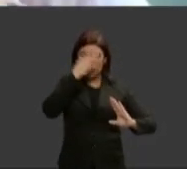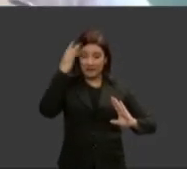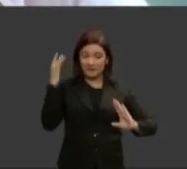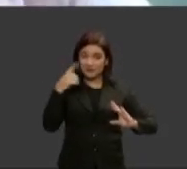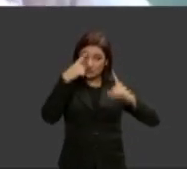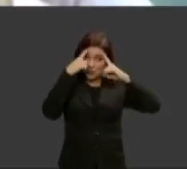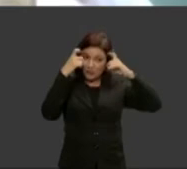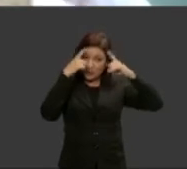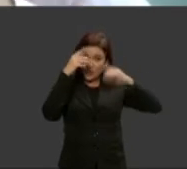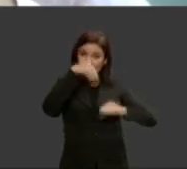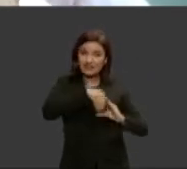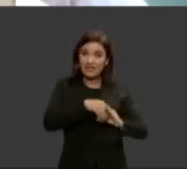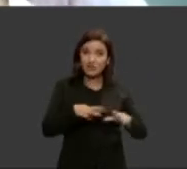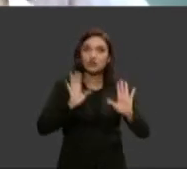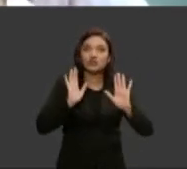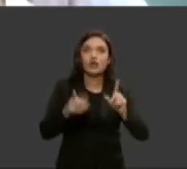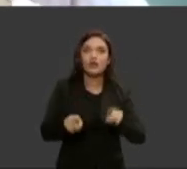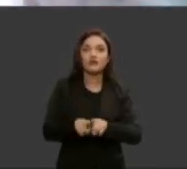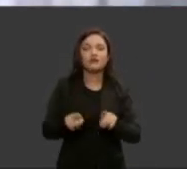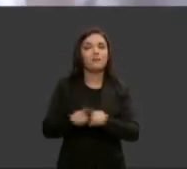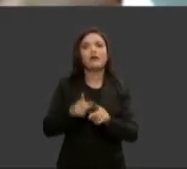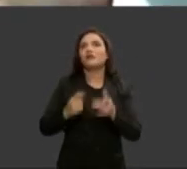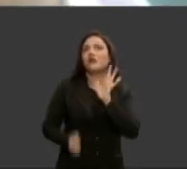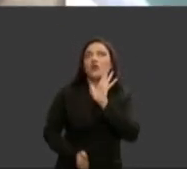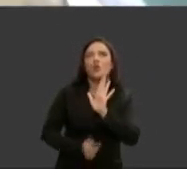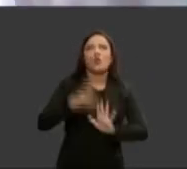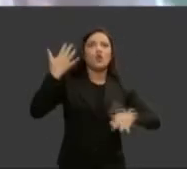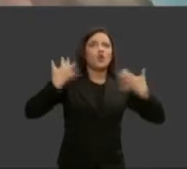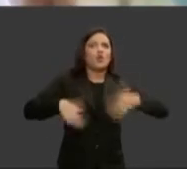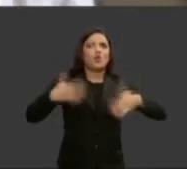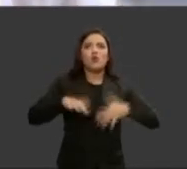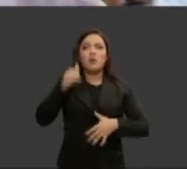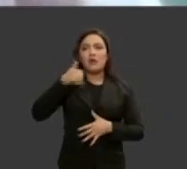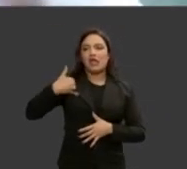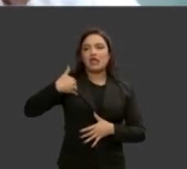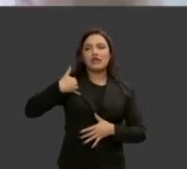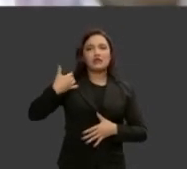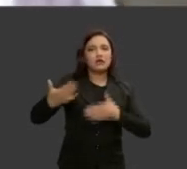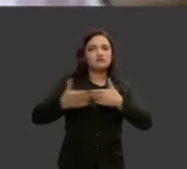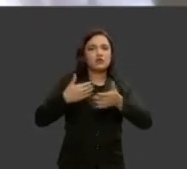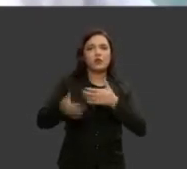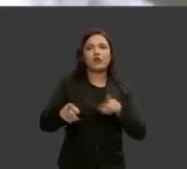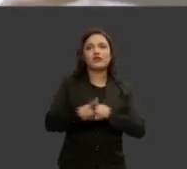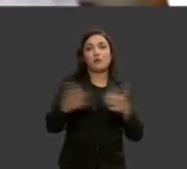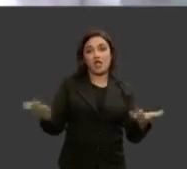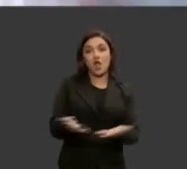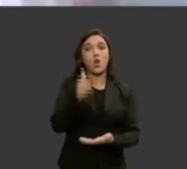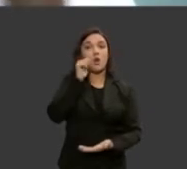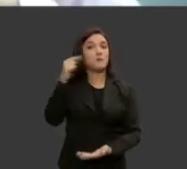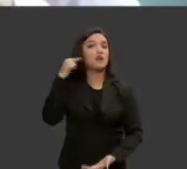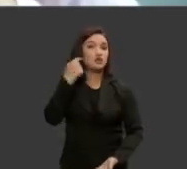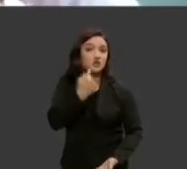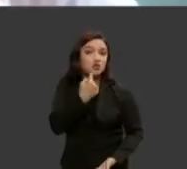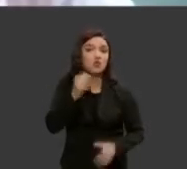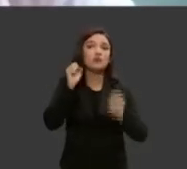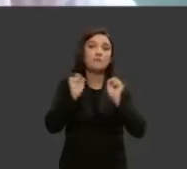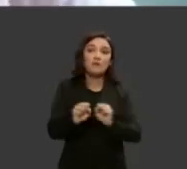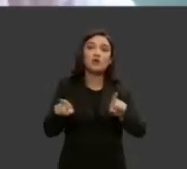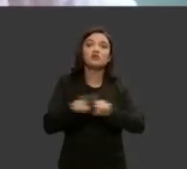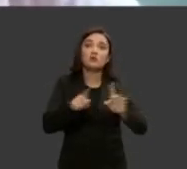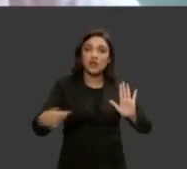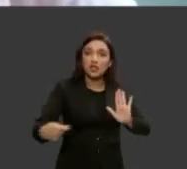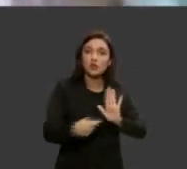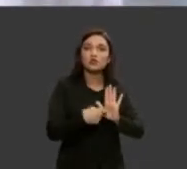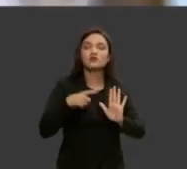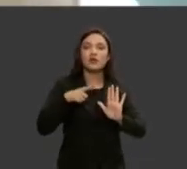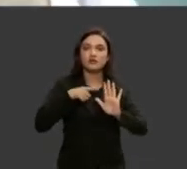milhões e 500 mil vezes o telefone mulheres de todas as idades inclusive a mulher surda agora pode falar conosco porque nós temos um